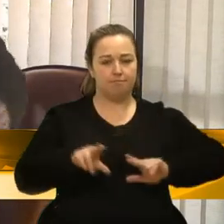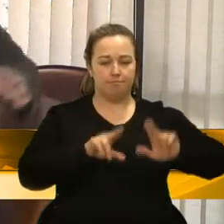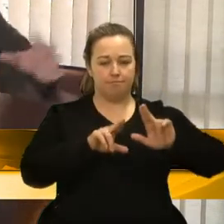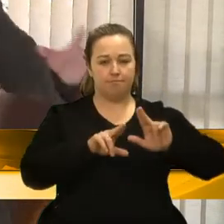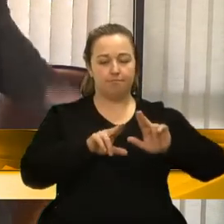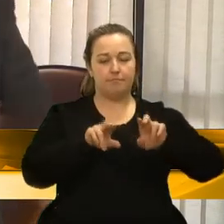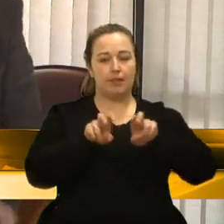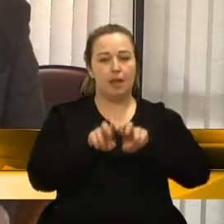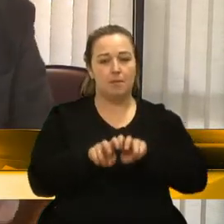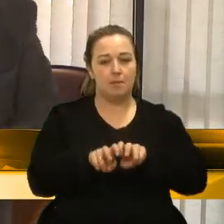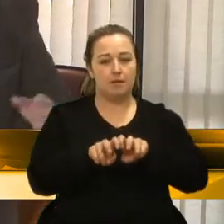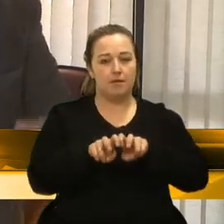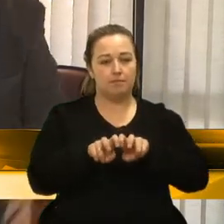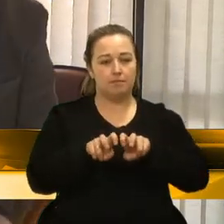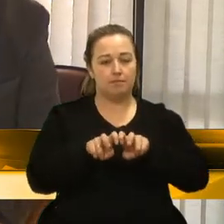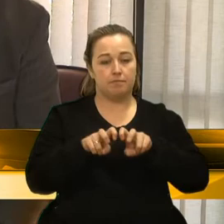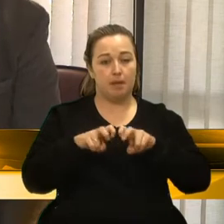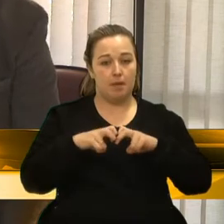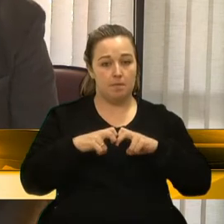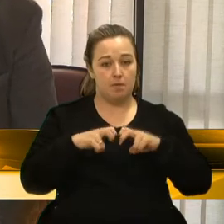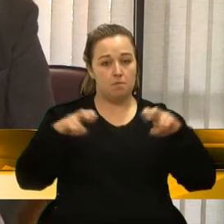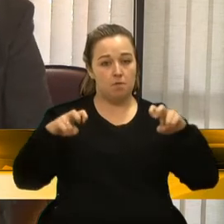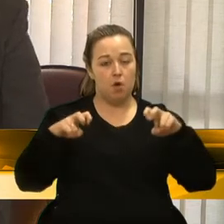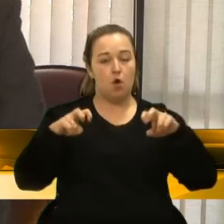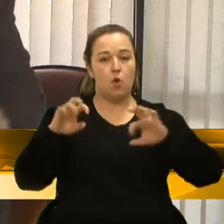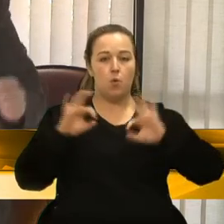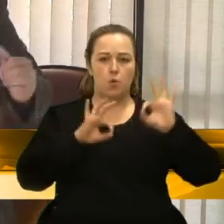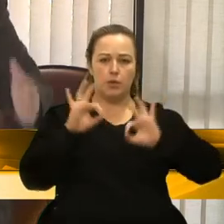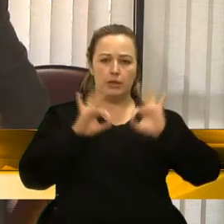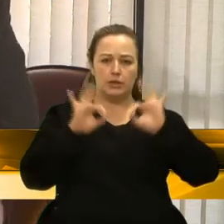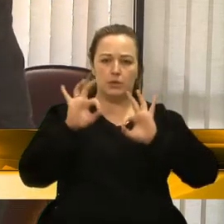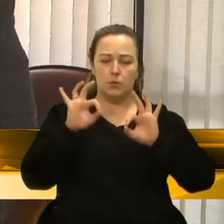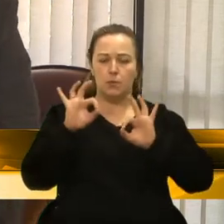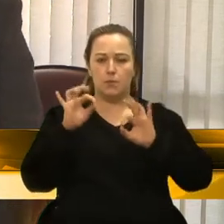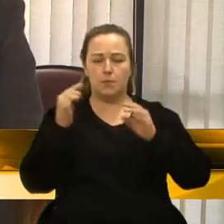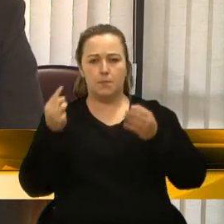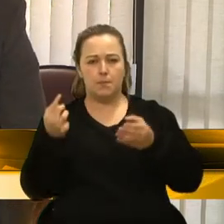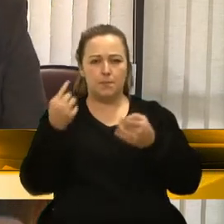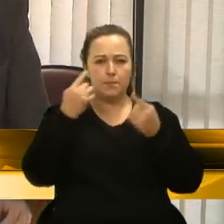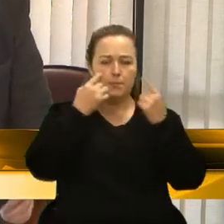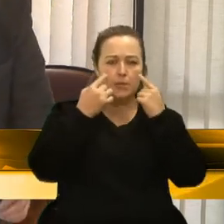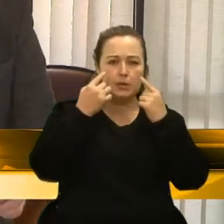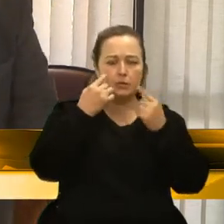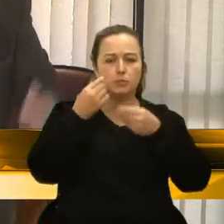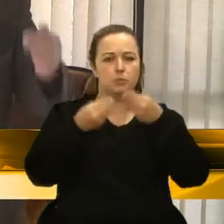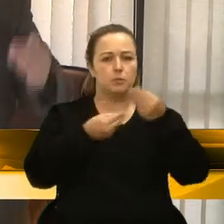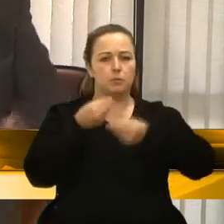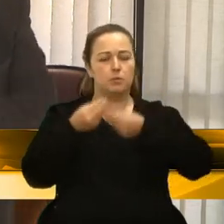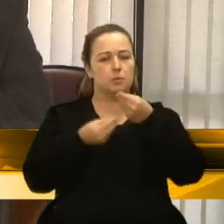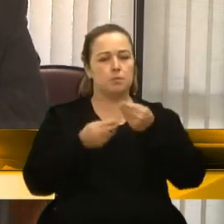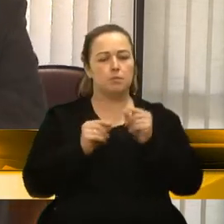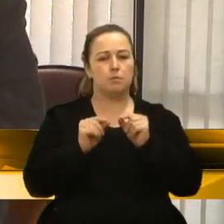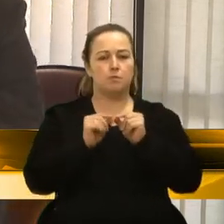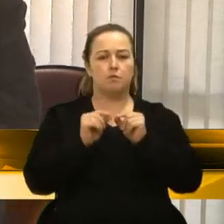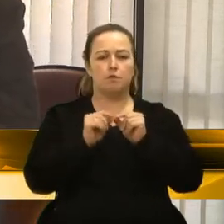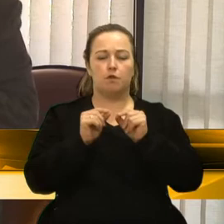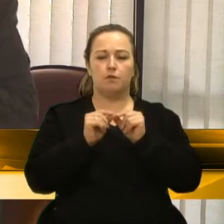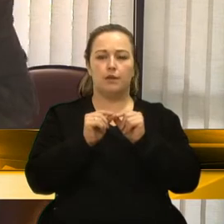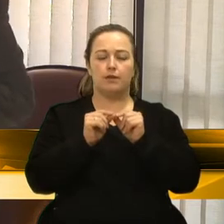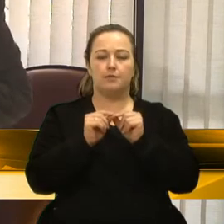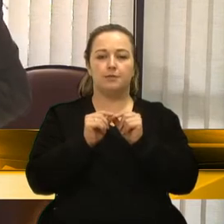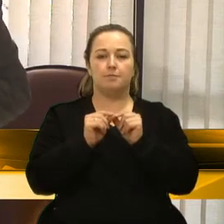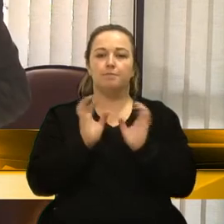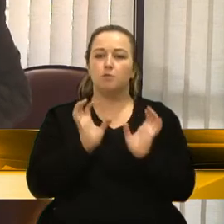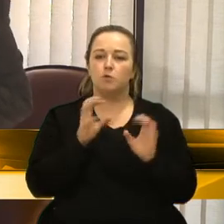analisou, pensou, de que forma que foi feito, mas da forma que, quando se faz alguma